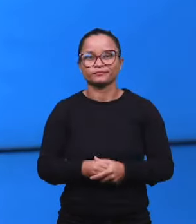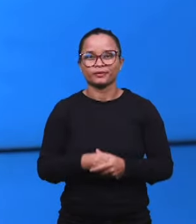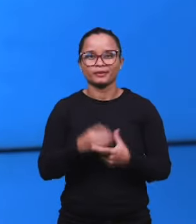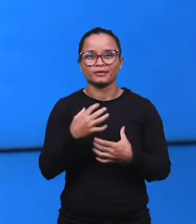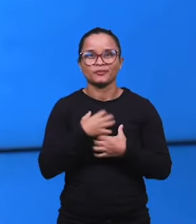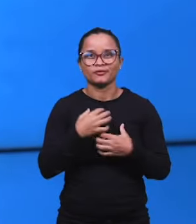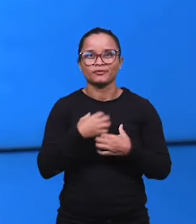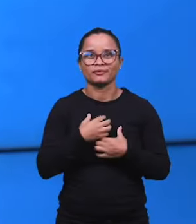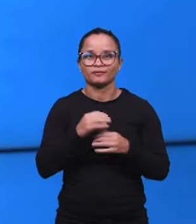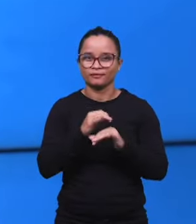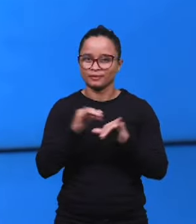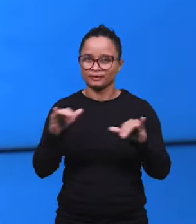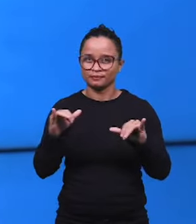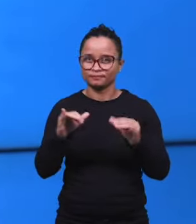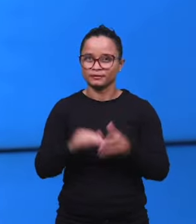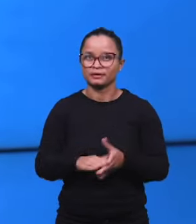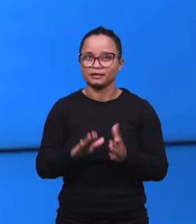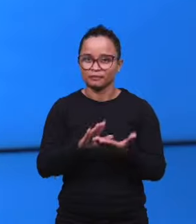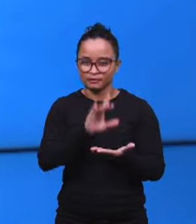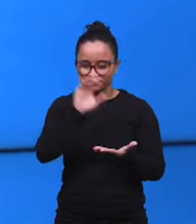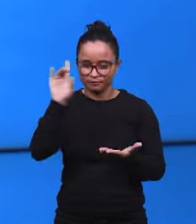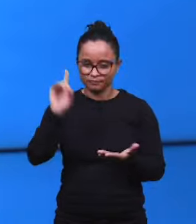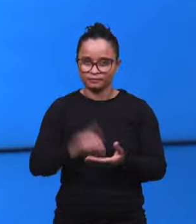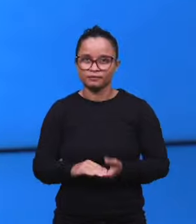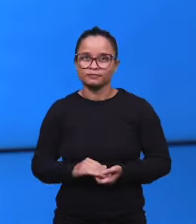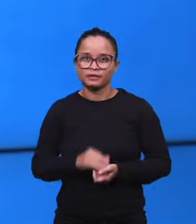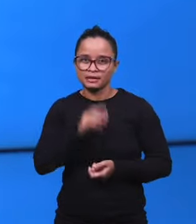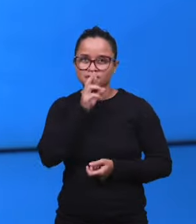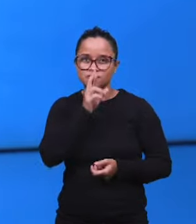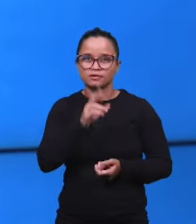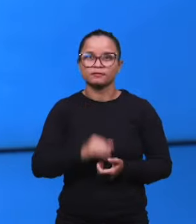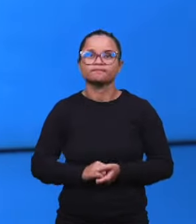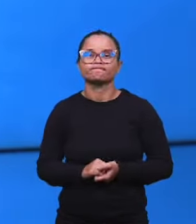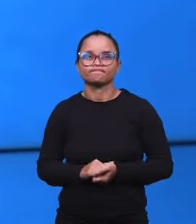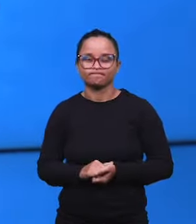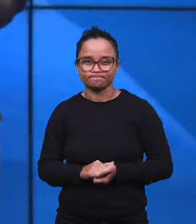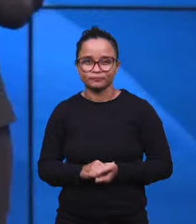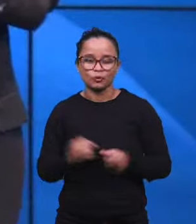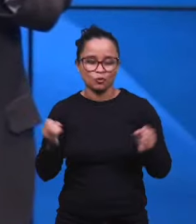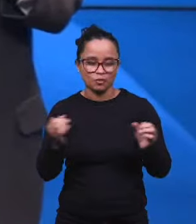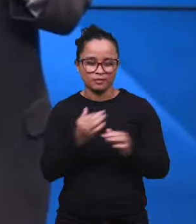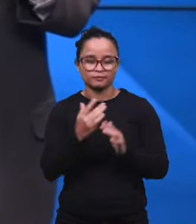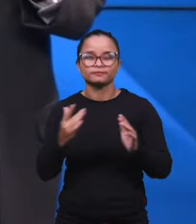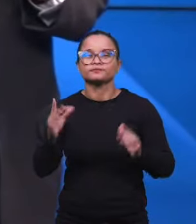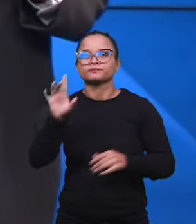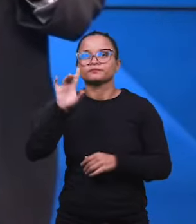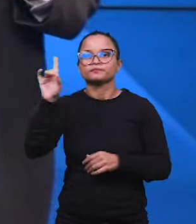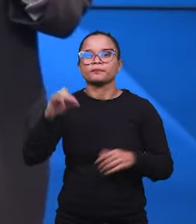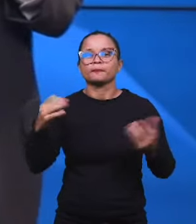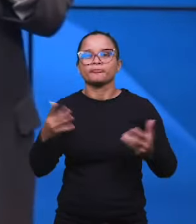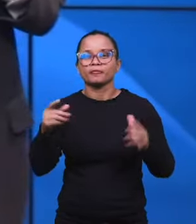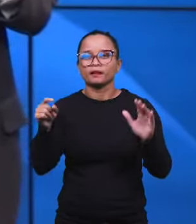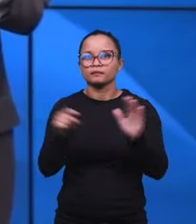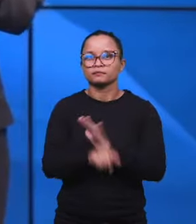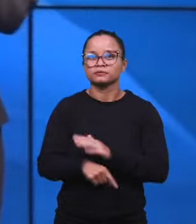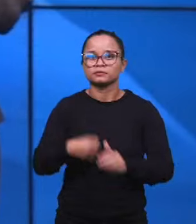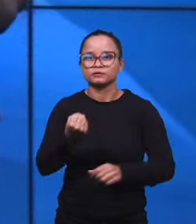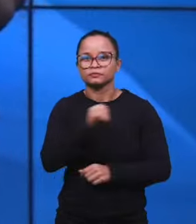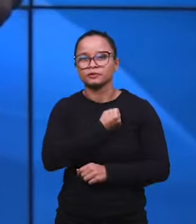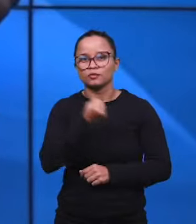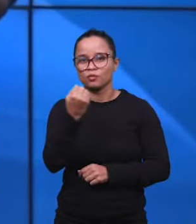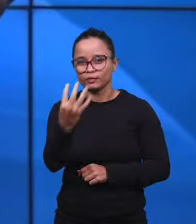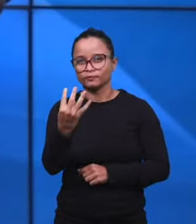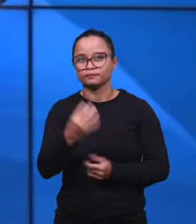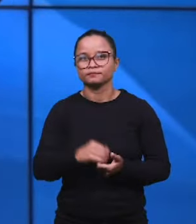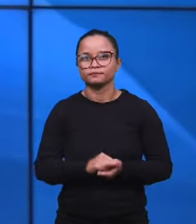e pela sua forma de transmitir a palavra do Senhor nessa resposta, viu? Glória a Deus! Vamos, então, irmãos, para a nossa pergunta